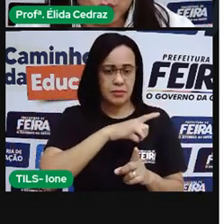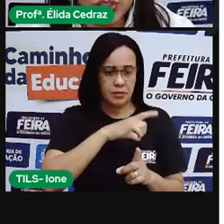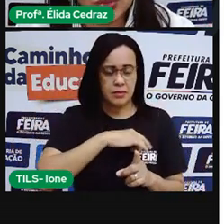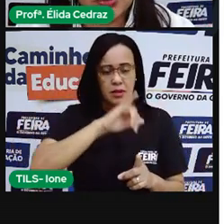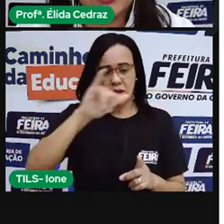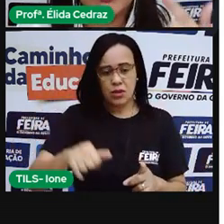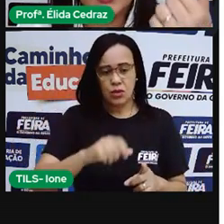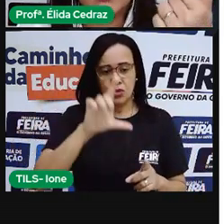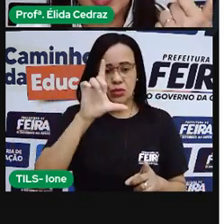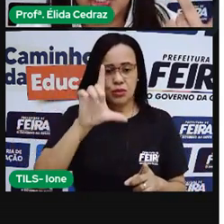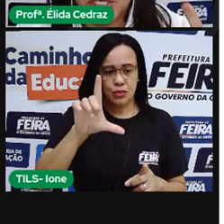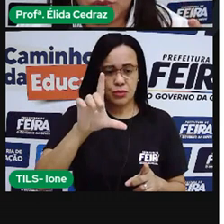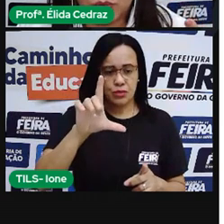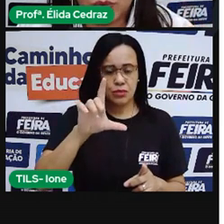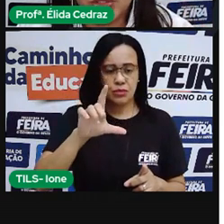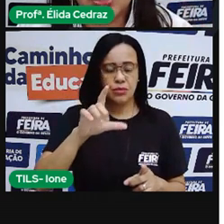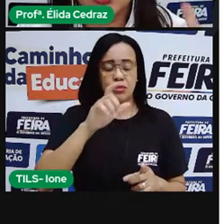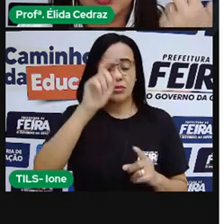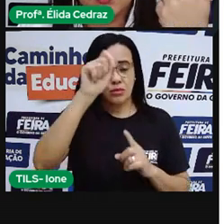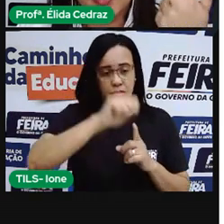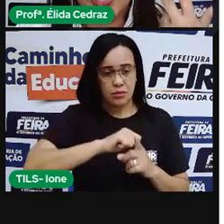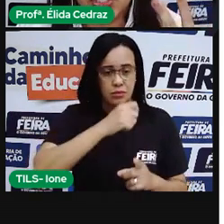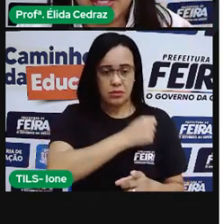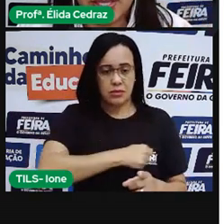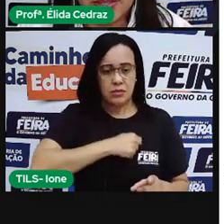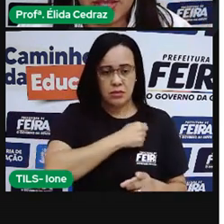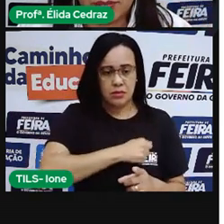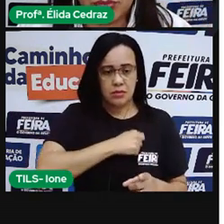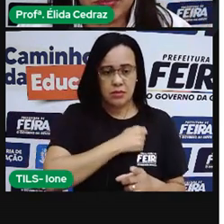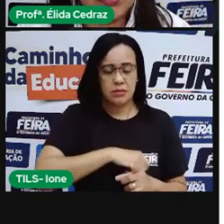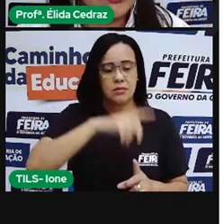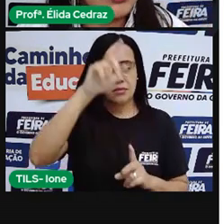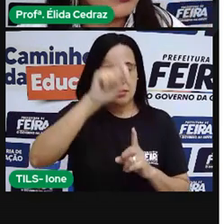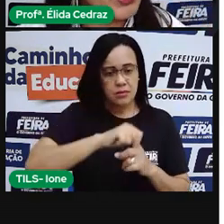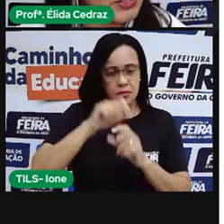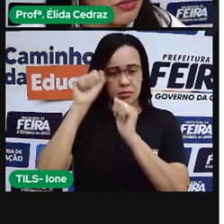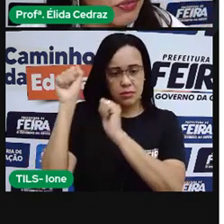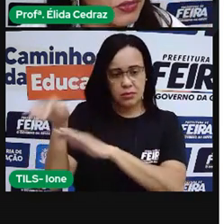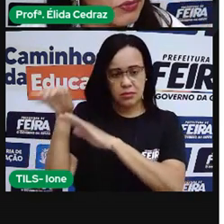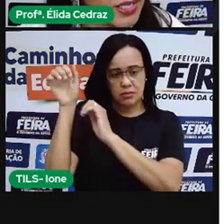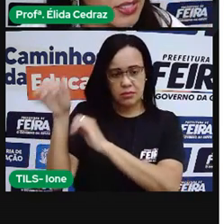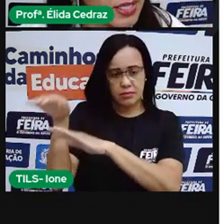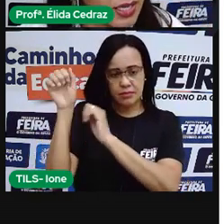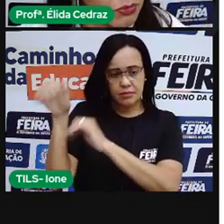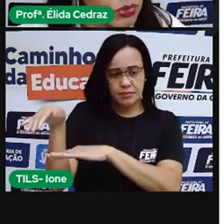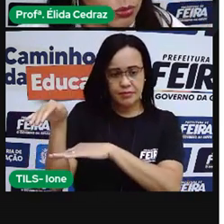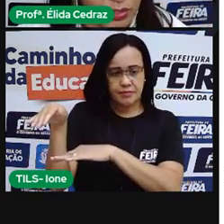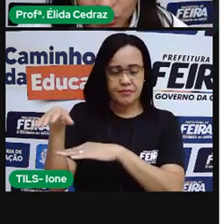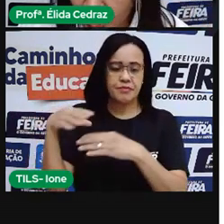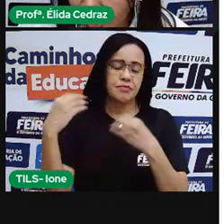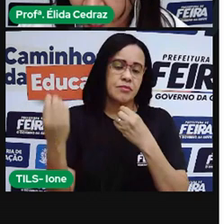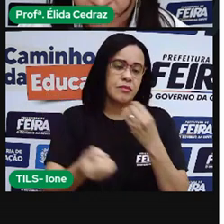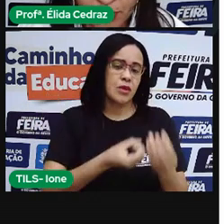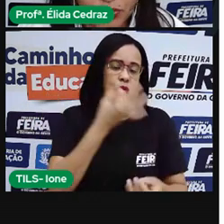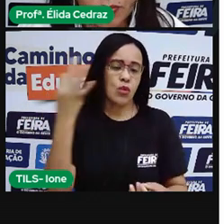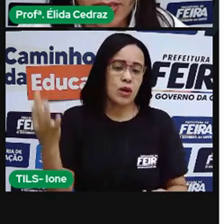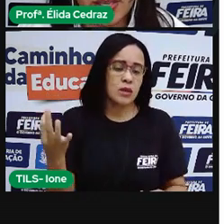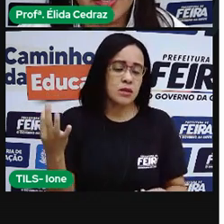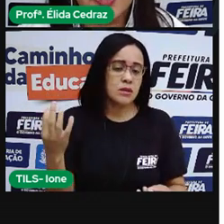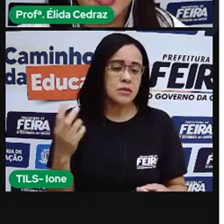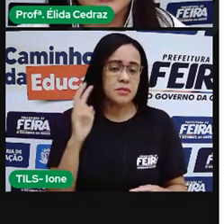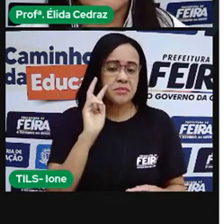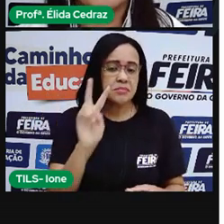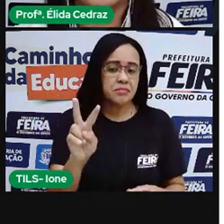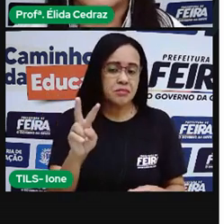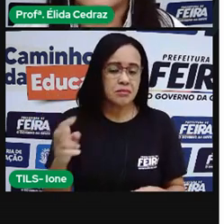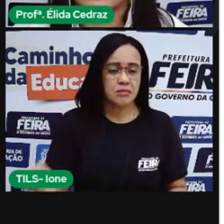de julho, mês de agosto, mês de setembro. Quantas vezes teremos Lua cheia? Vamos ver?